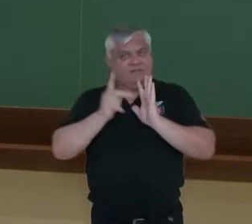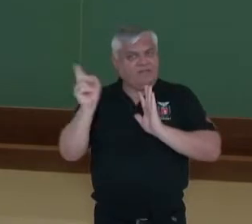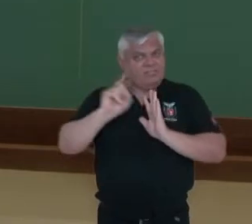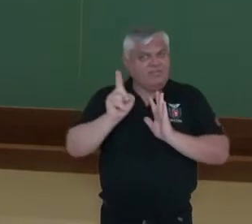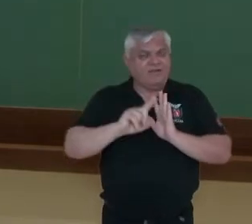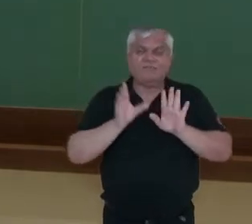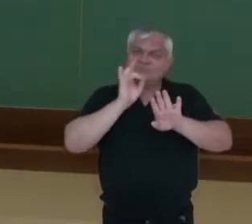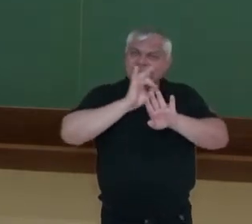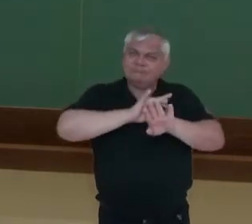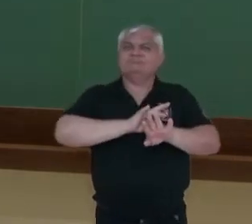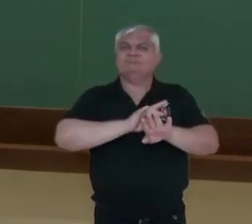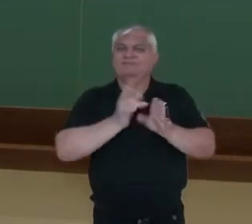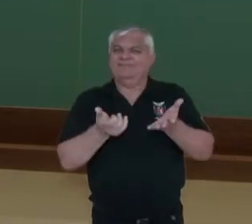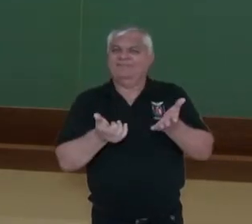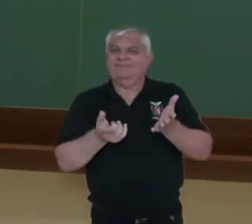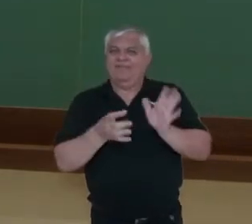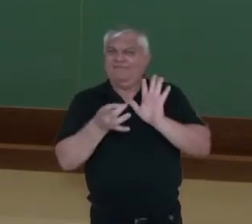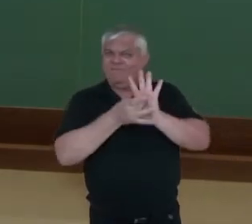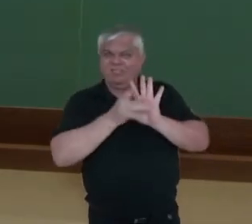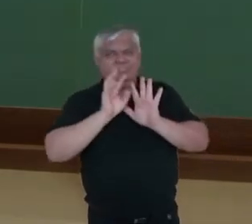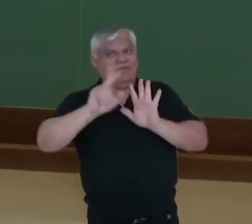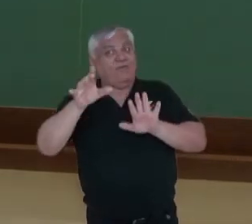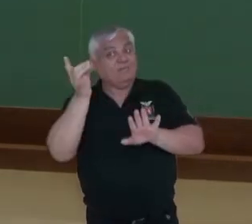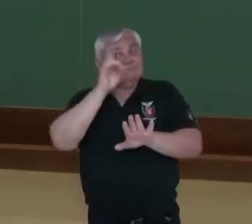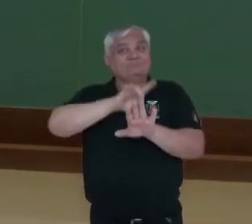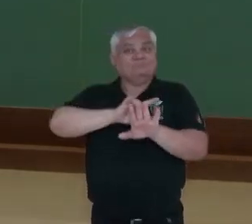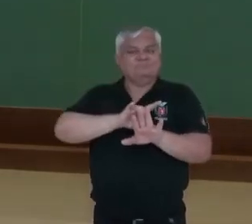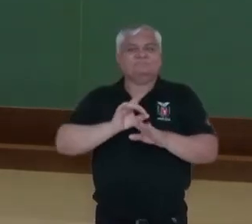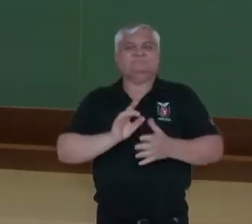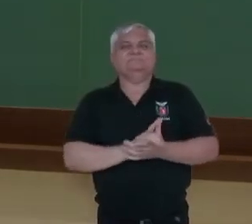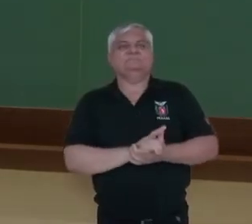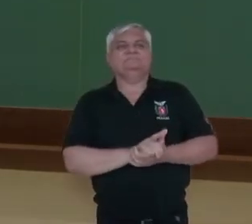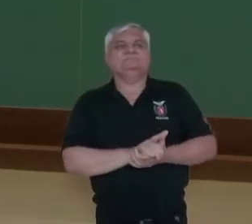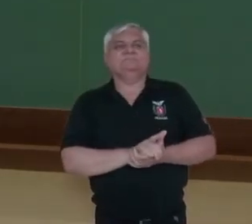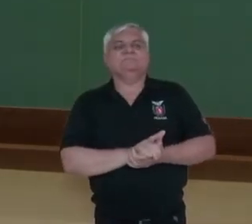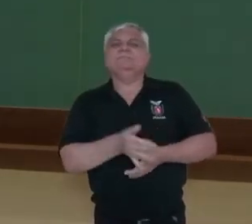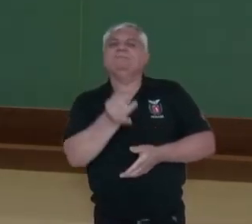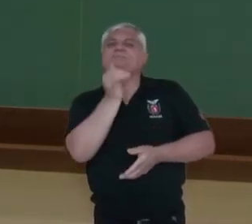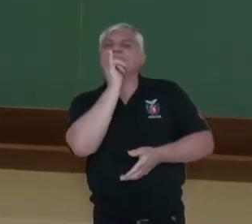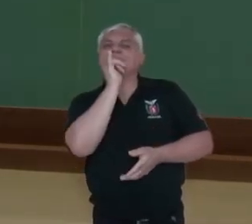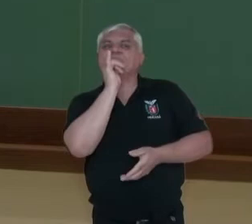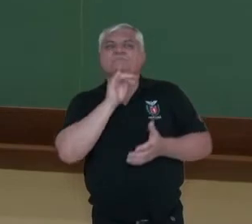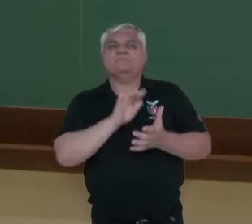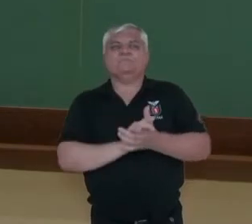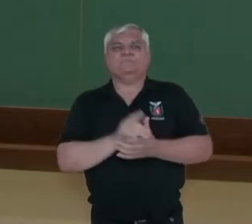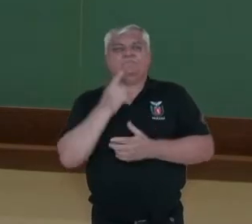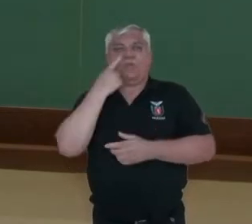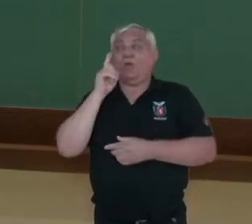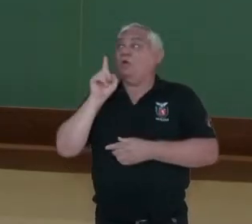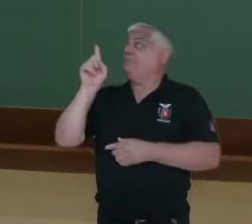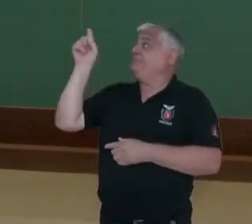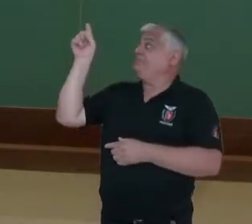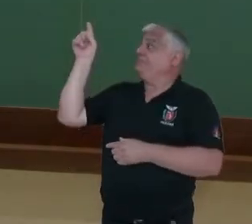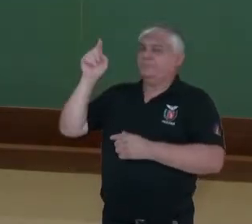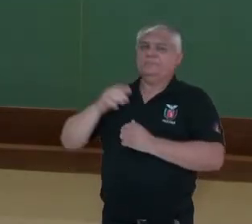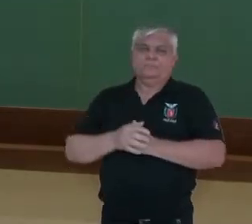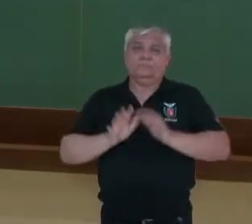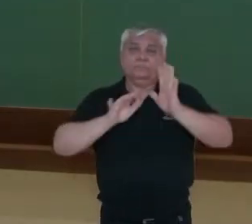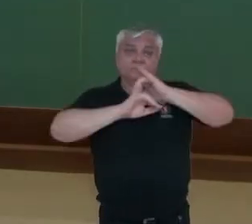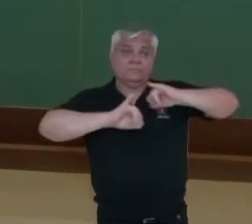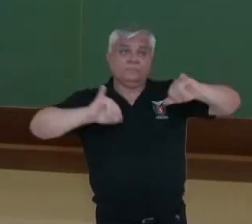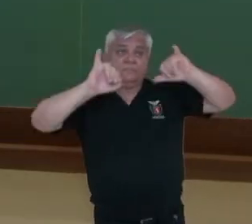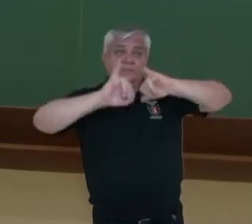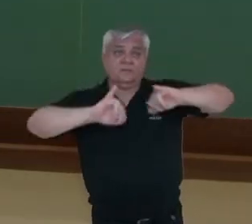sentido literal, como é usada a palavra no dicionário. Vamos aqui a essa leitura. Perceba essa campanha, esse anúncio